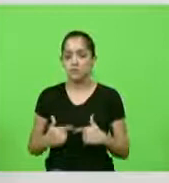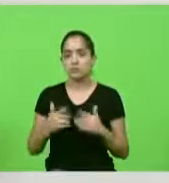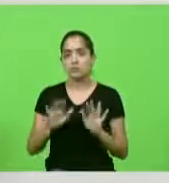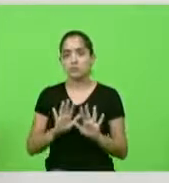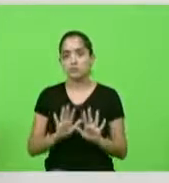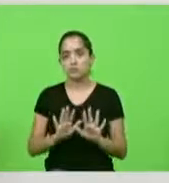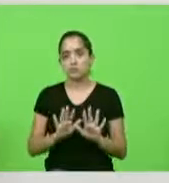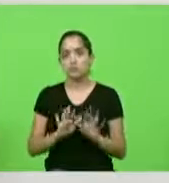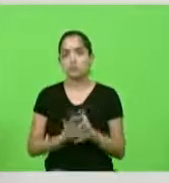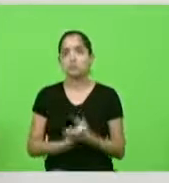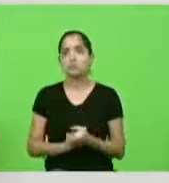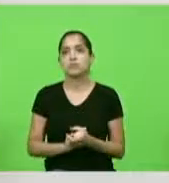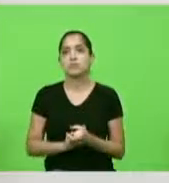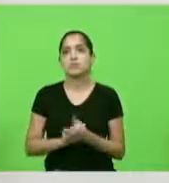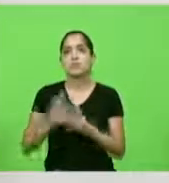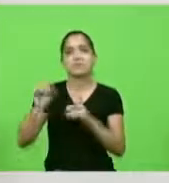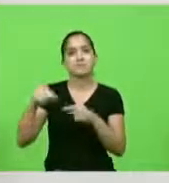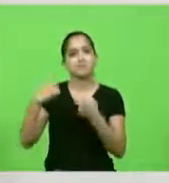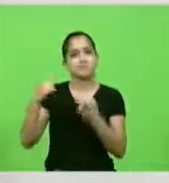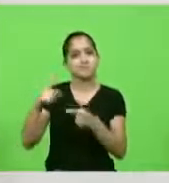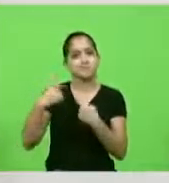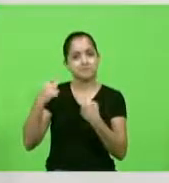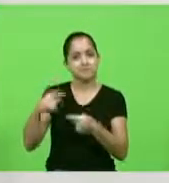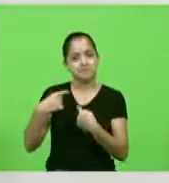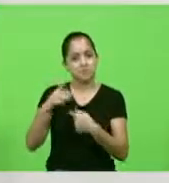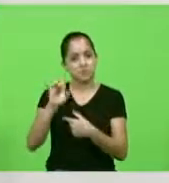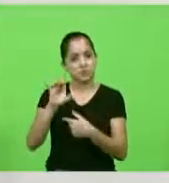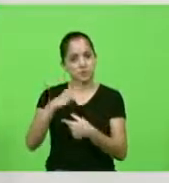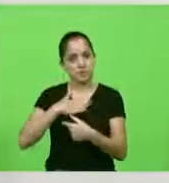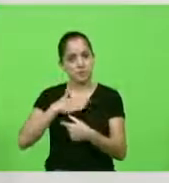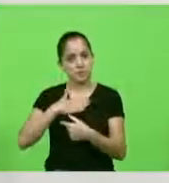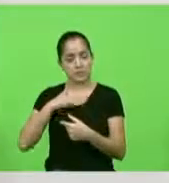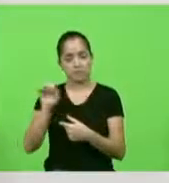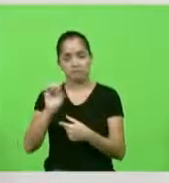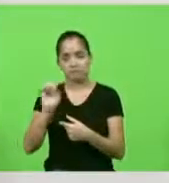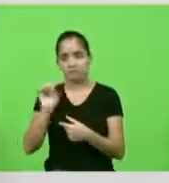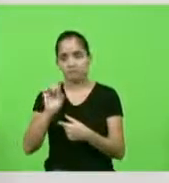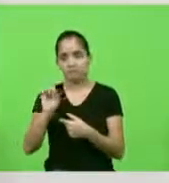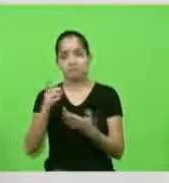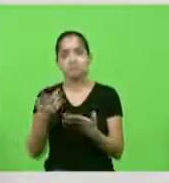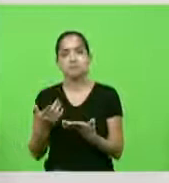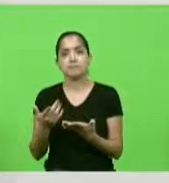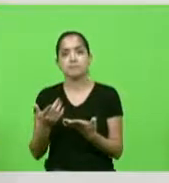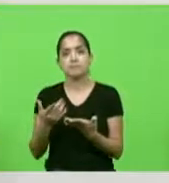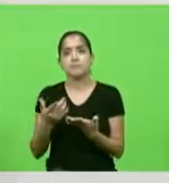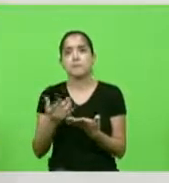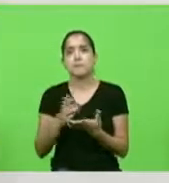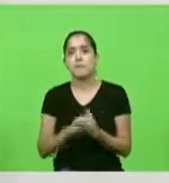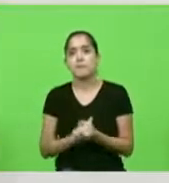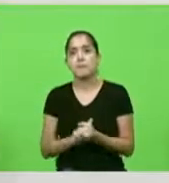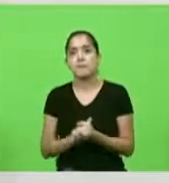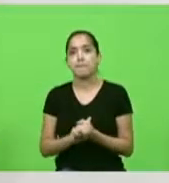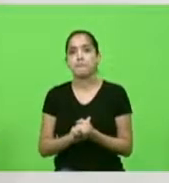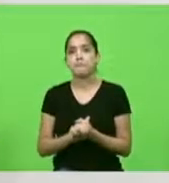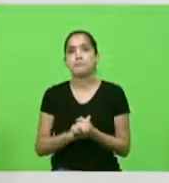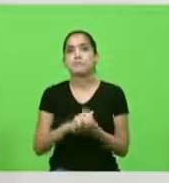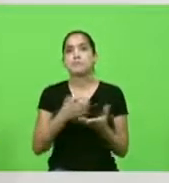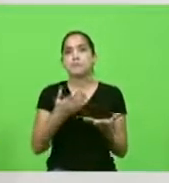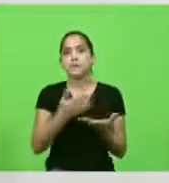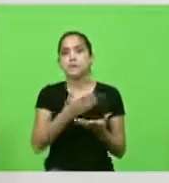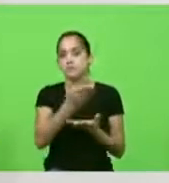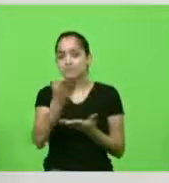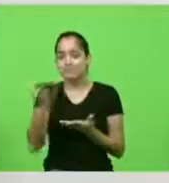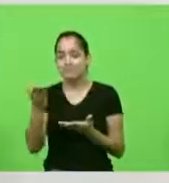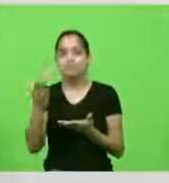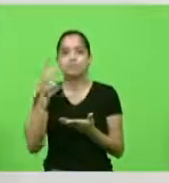que não apenas eu mas também os demais colegas que